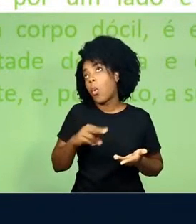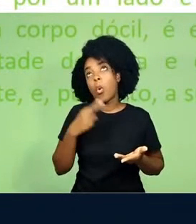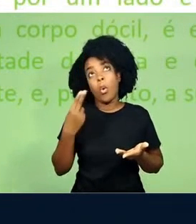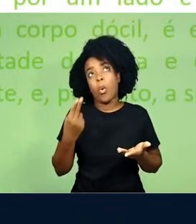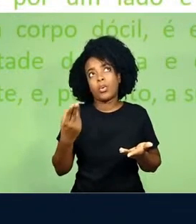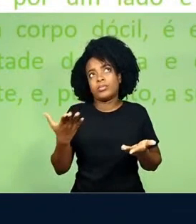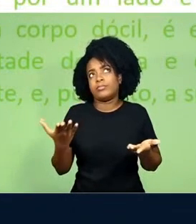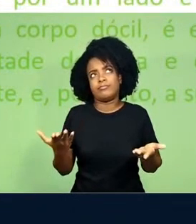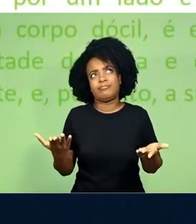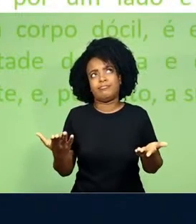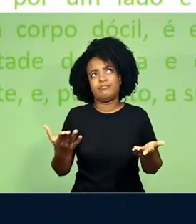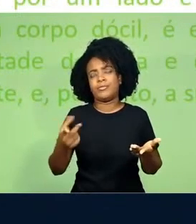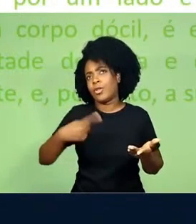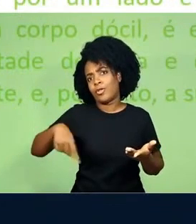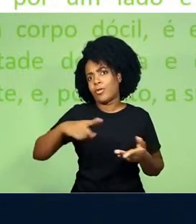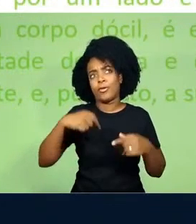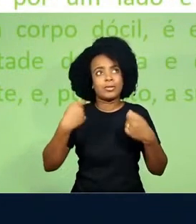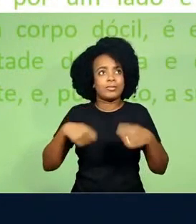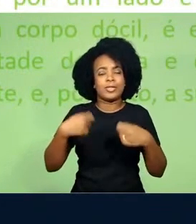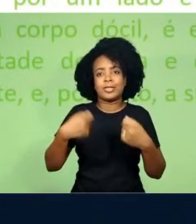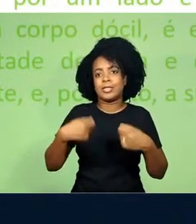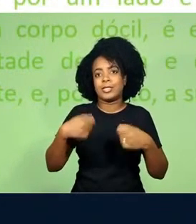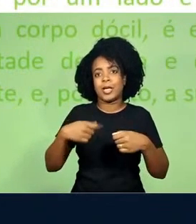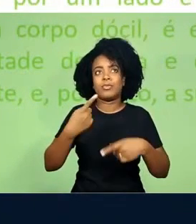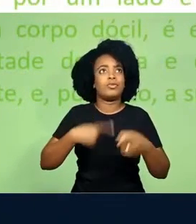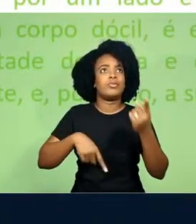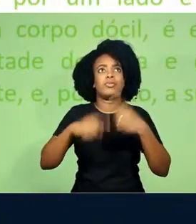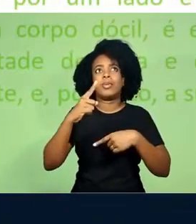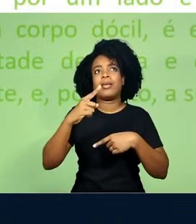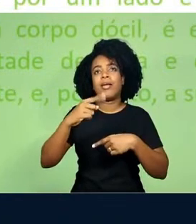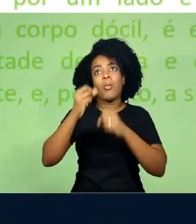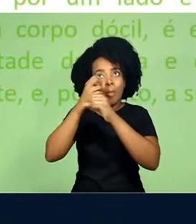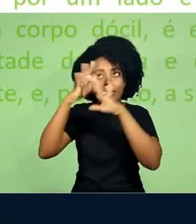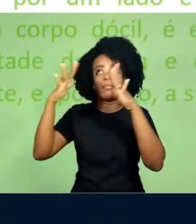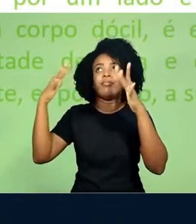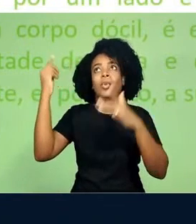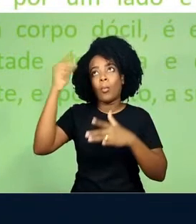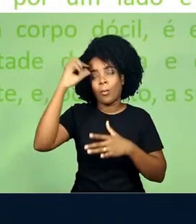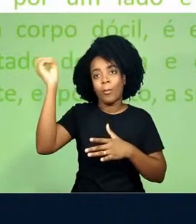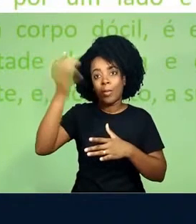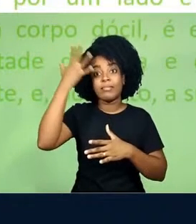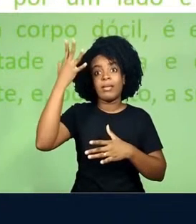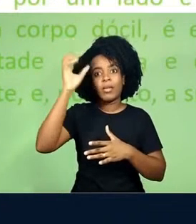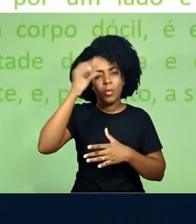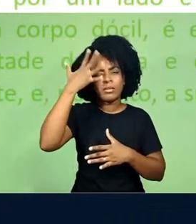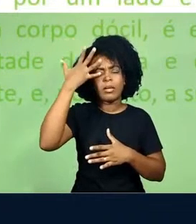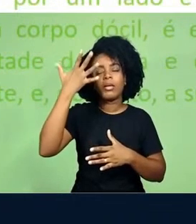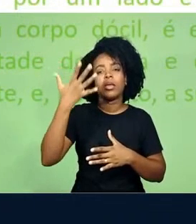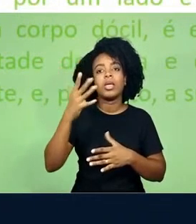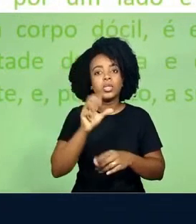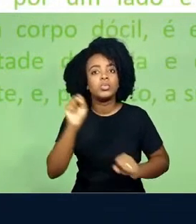ou talvez a necessidade nossa de superar essas figuras de herói. Mas temos aqui uma nova relação, baseada na